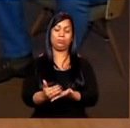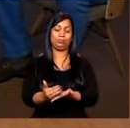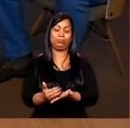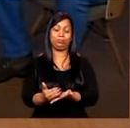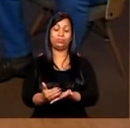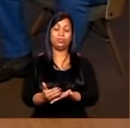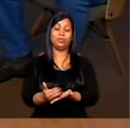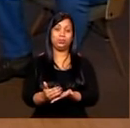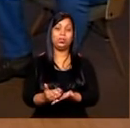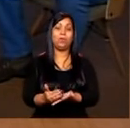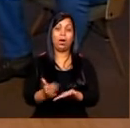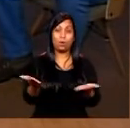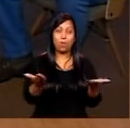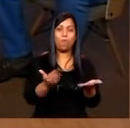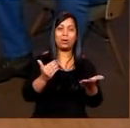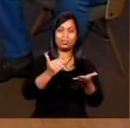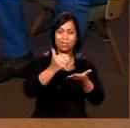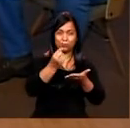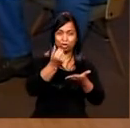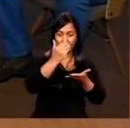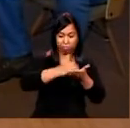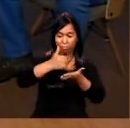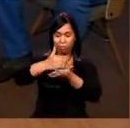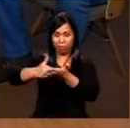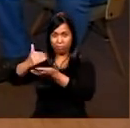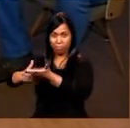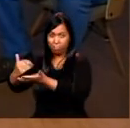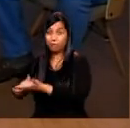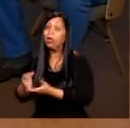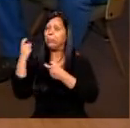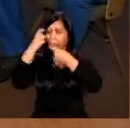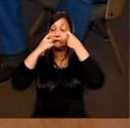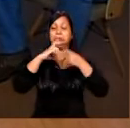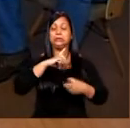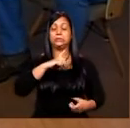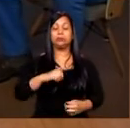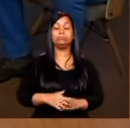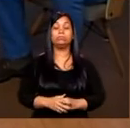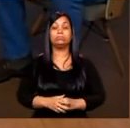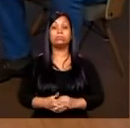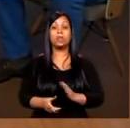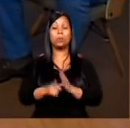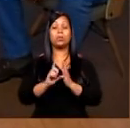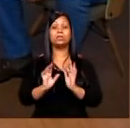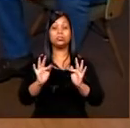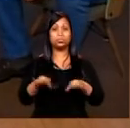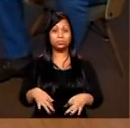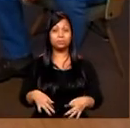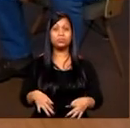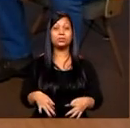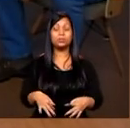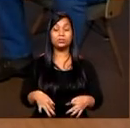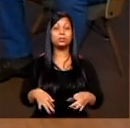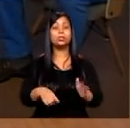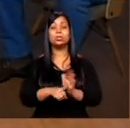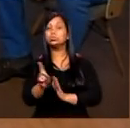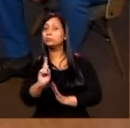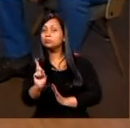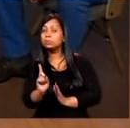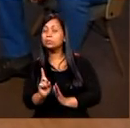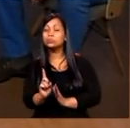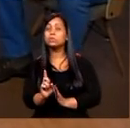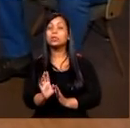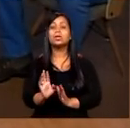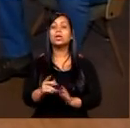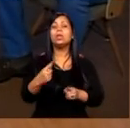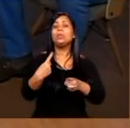ter esses cortes agora é muito preocupante. Sim. Antes da gente terminar, e eu não te perguntei isso, mas